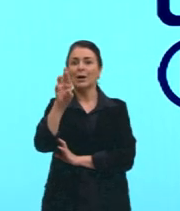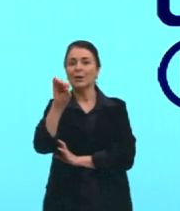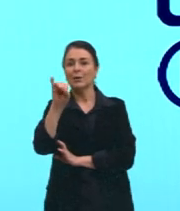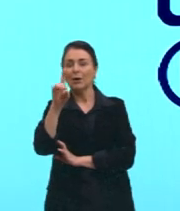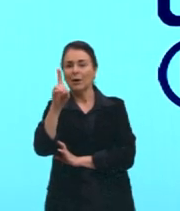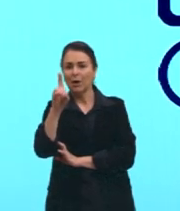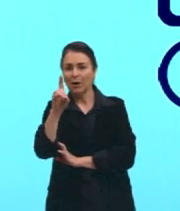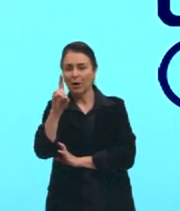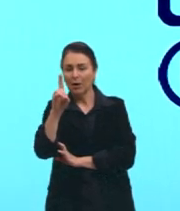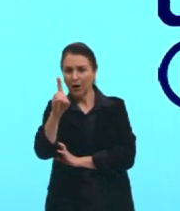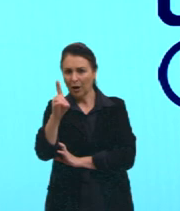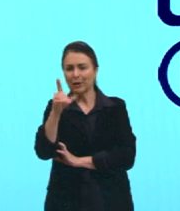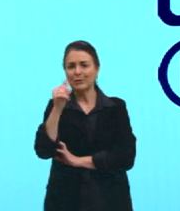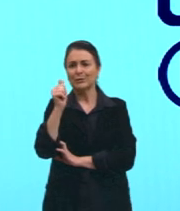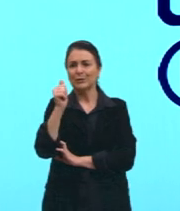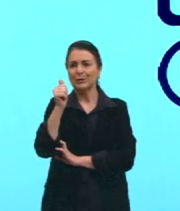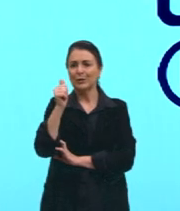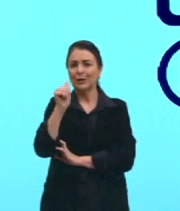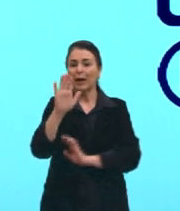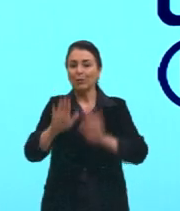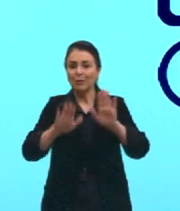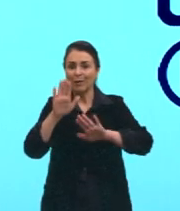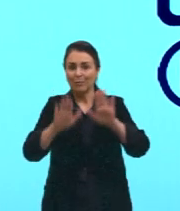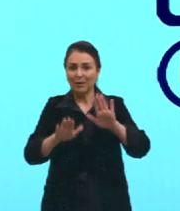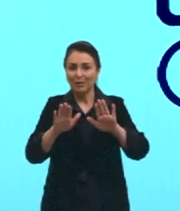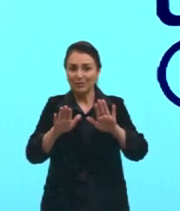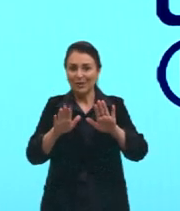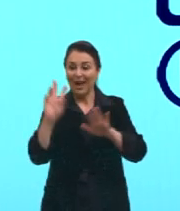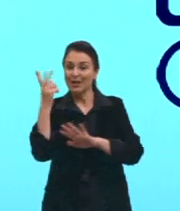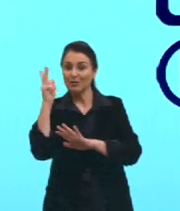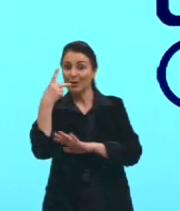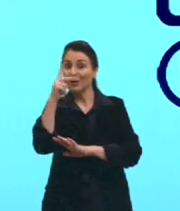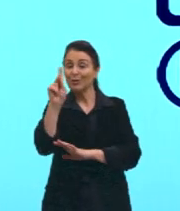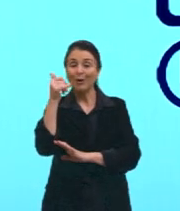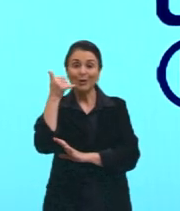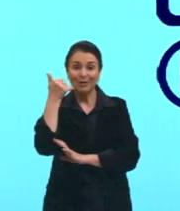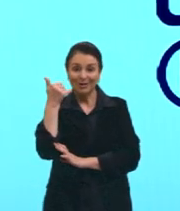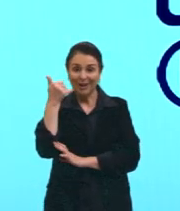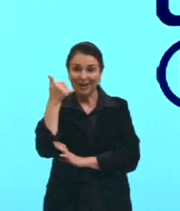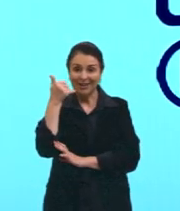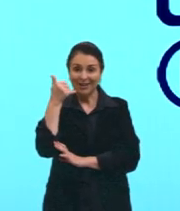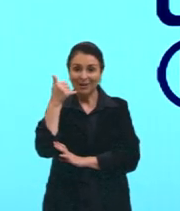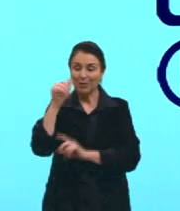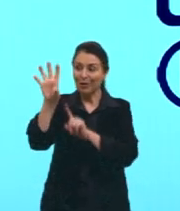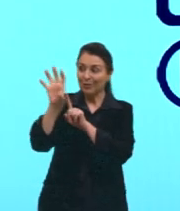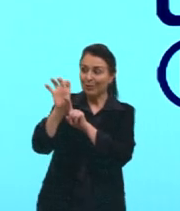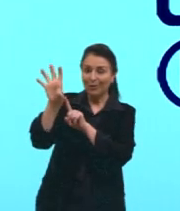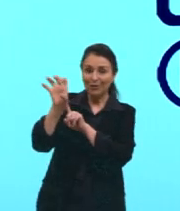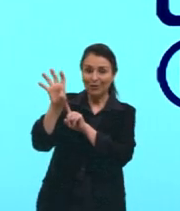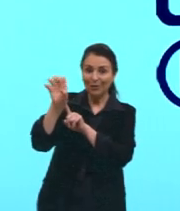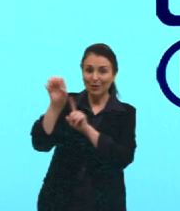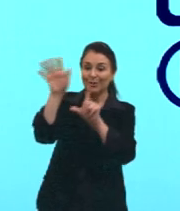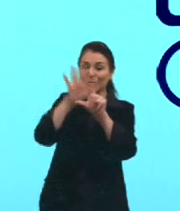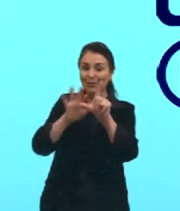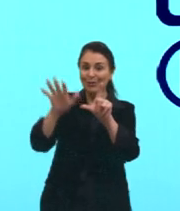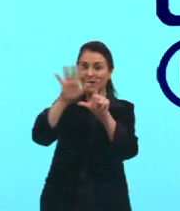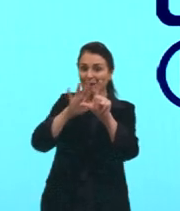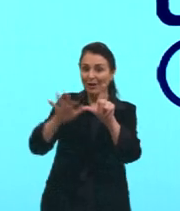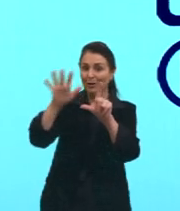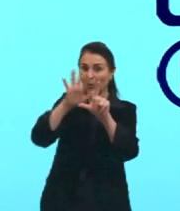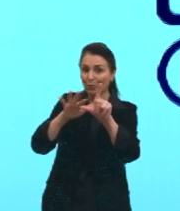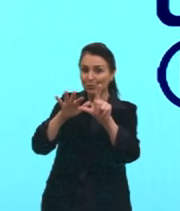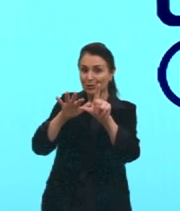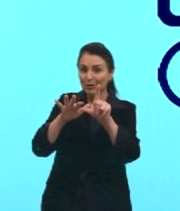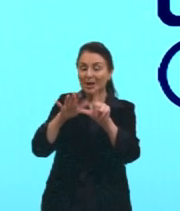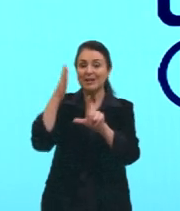aonde está o teu celular plugando aqui nesses QR Codes, e aqui está o histórico de onde andou o